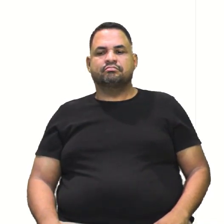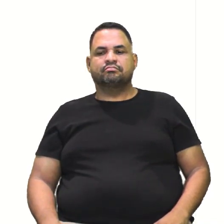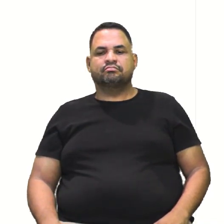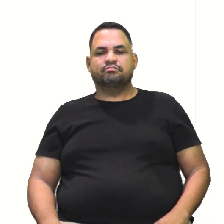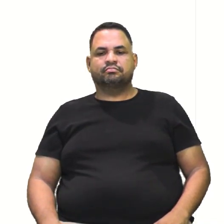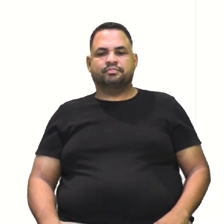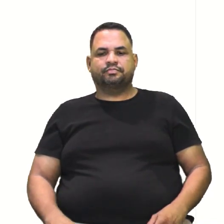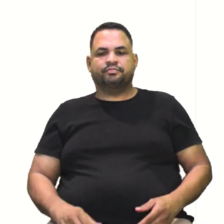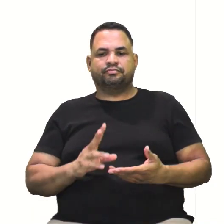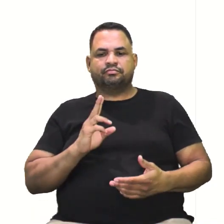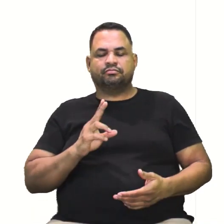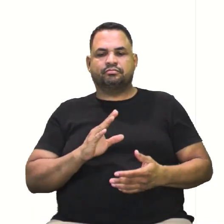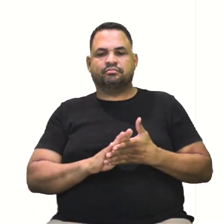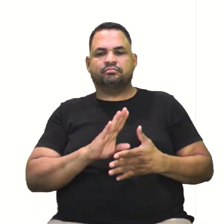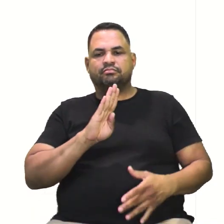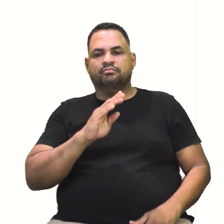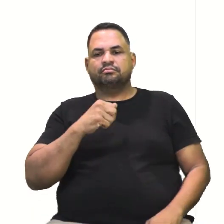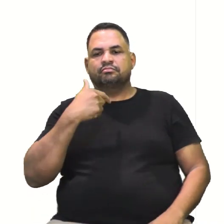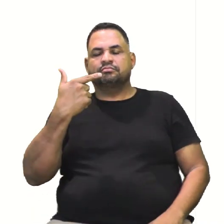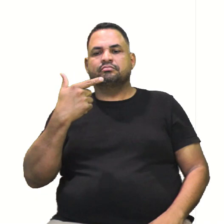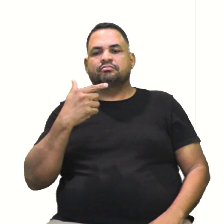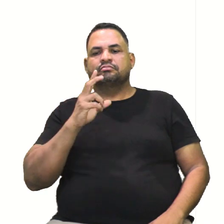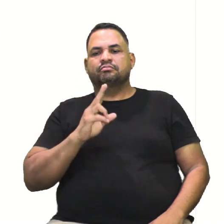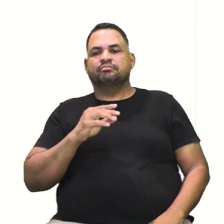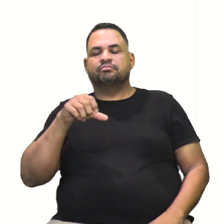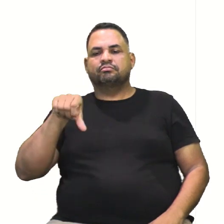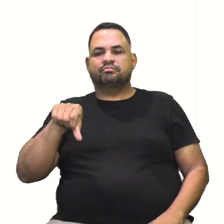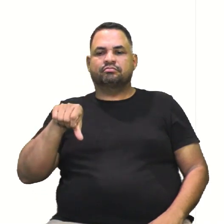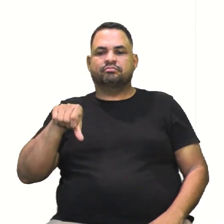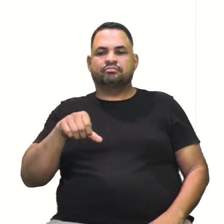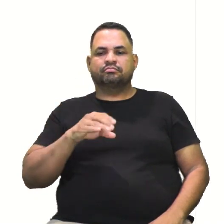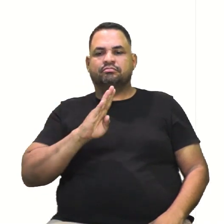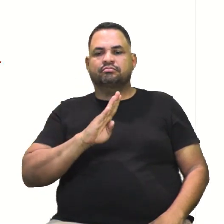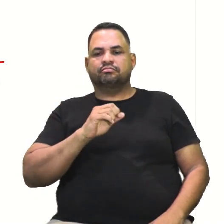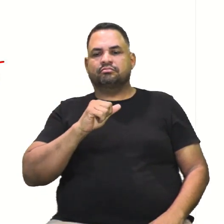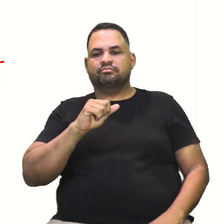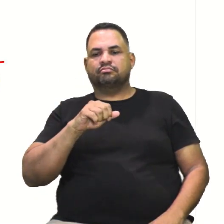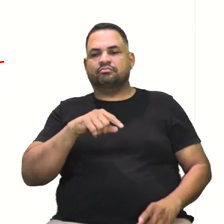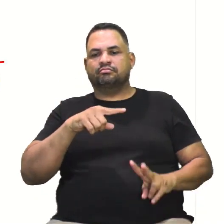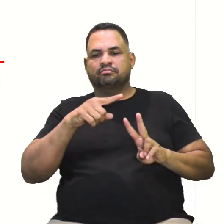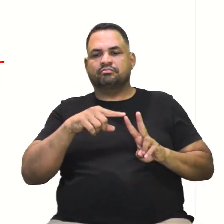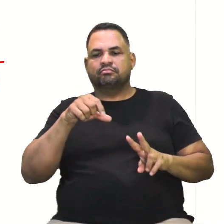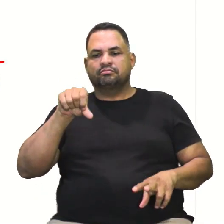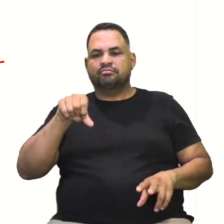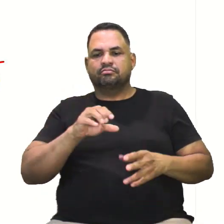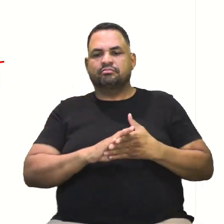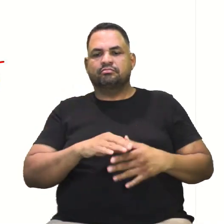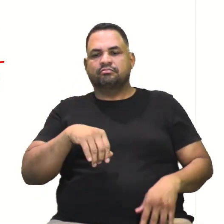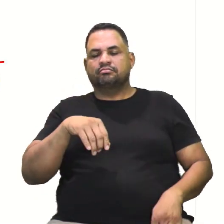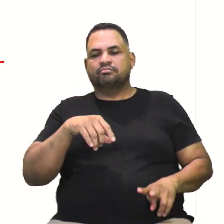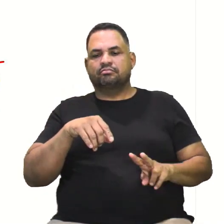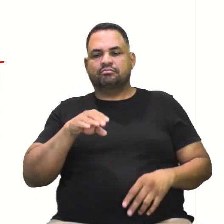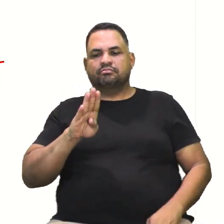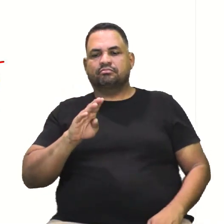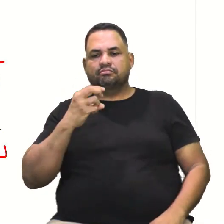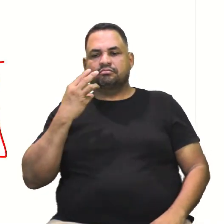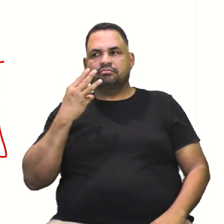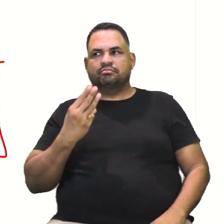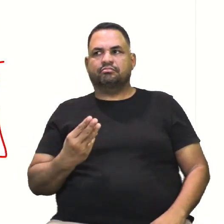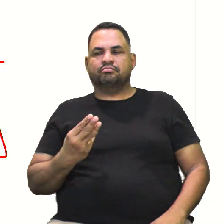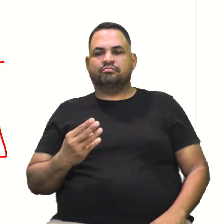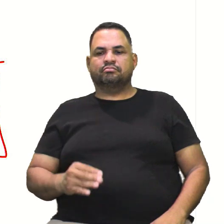Da mesma forma, o B ao quadrado é igual a 9, ou seja, B é igual a raiz de 9, o B é 3.